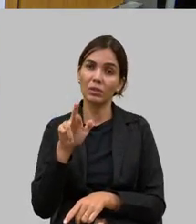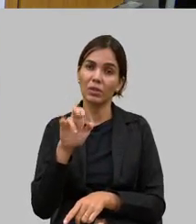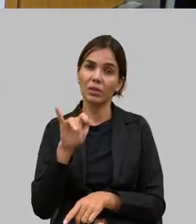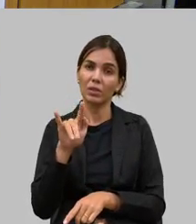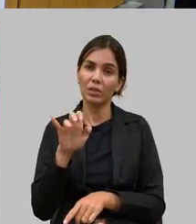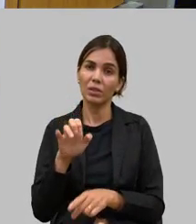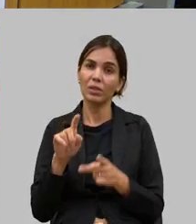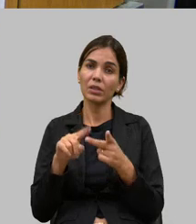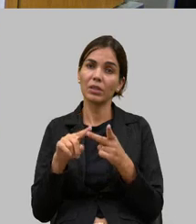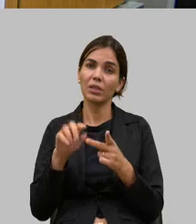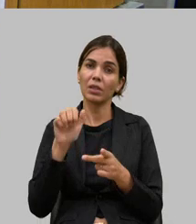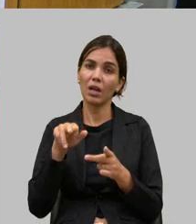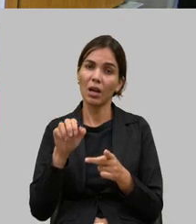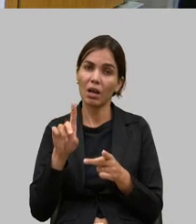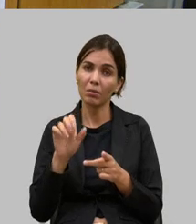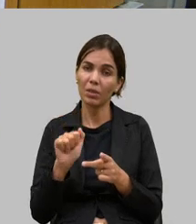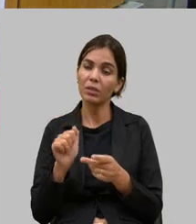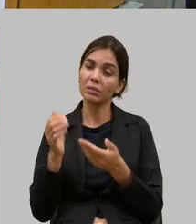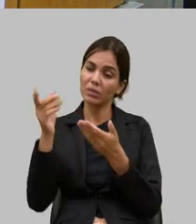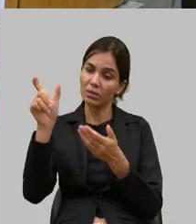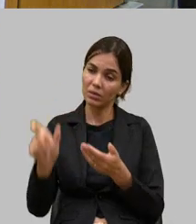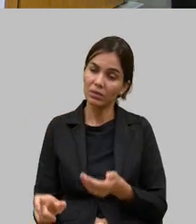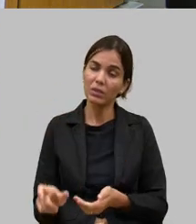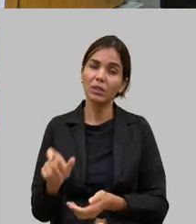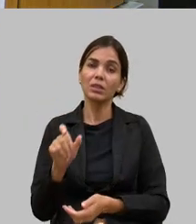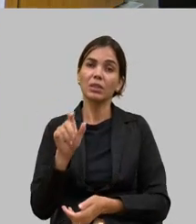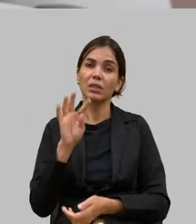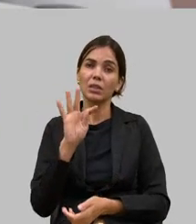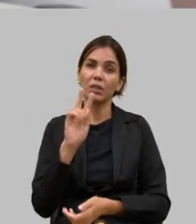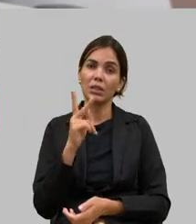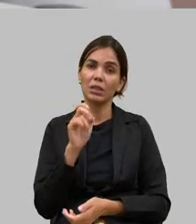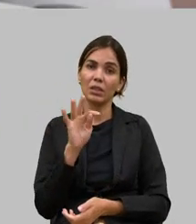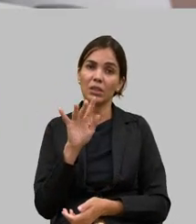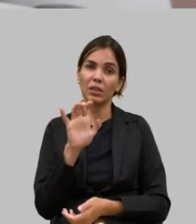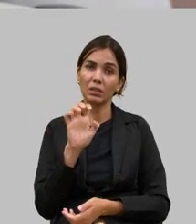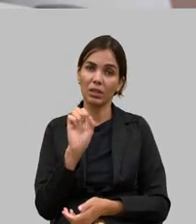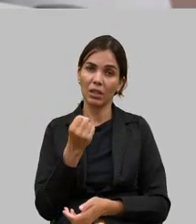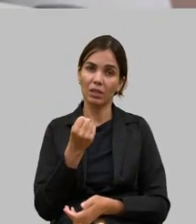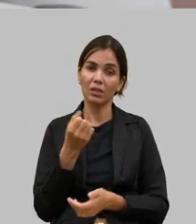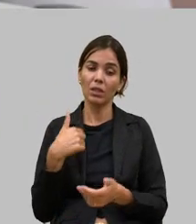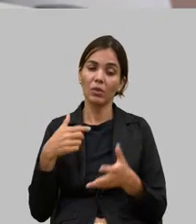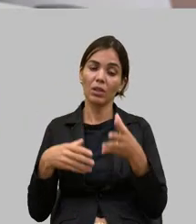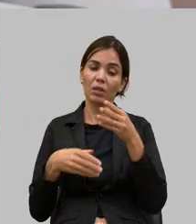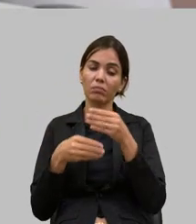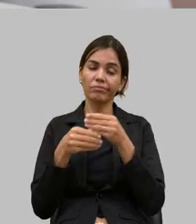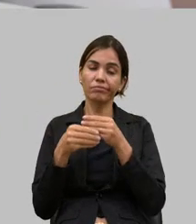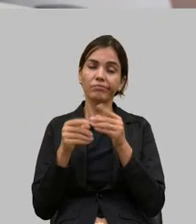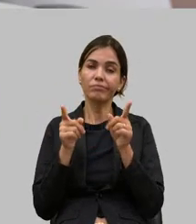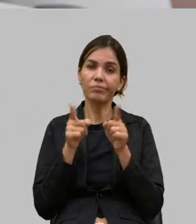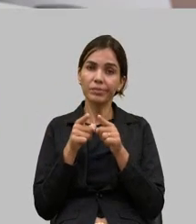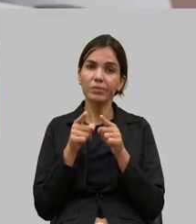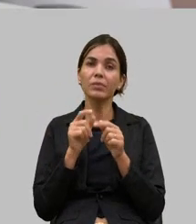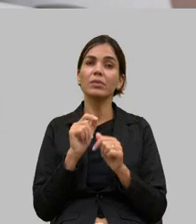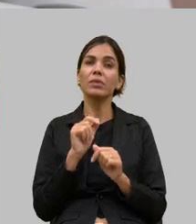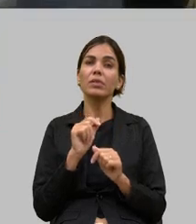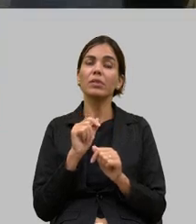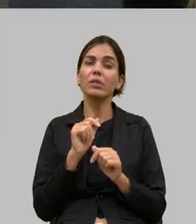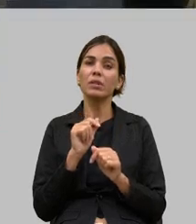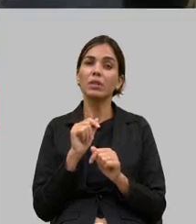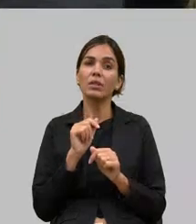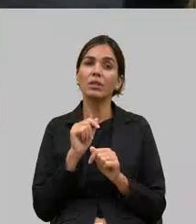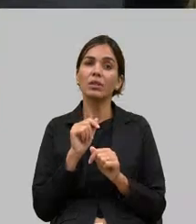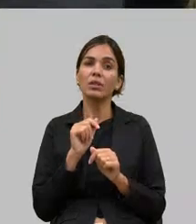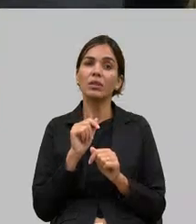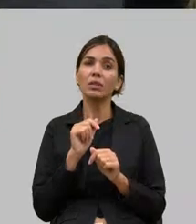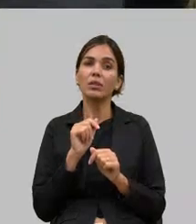secretário Tales e a minha contribuição aqui é muito breve eu não poderia deixar passar a